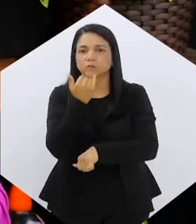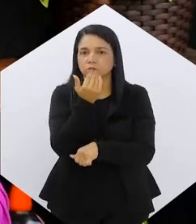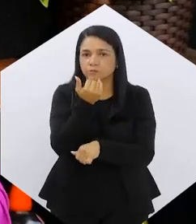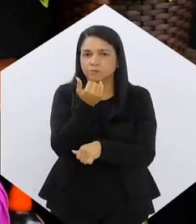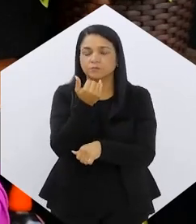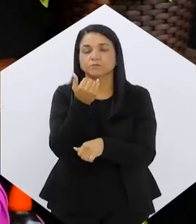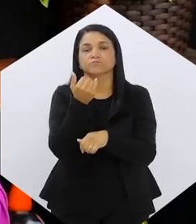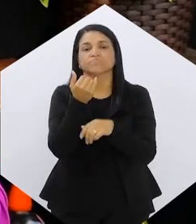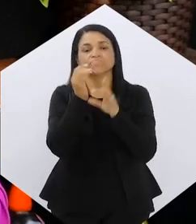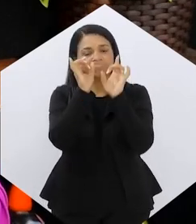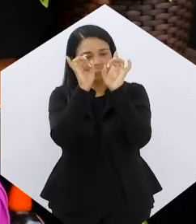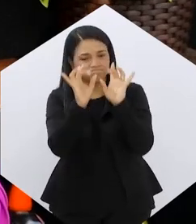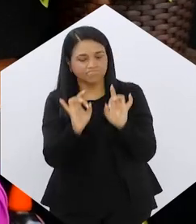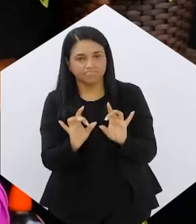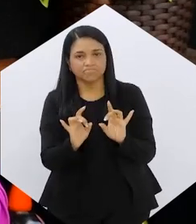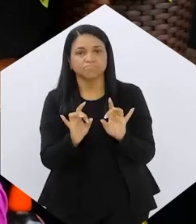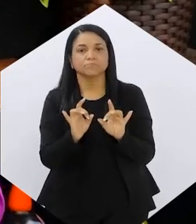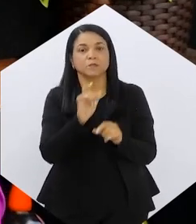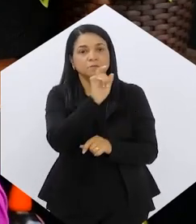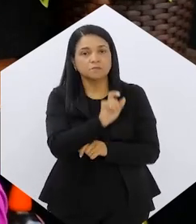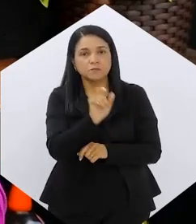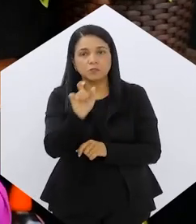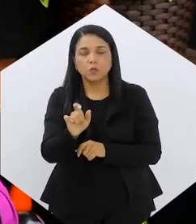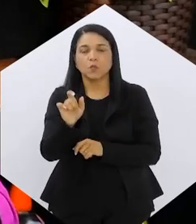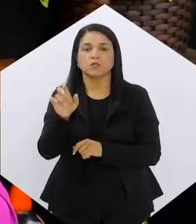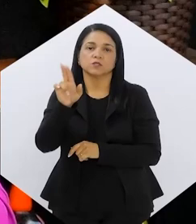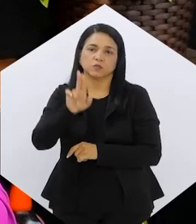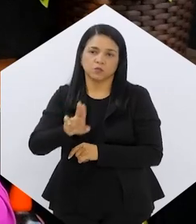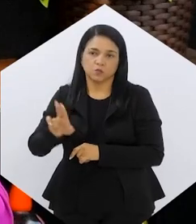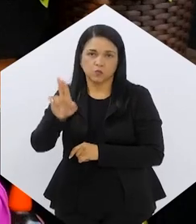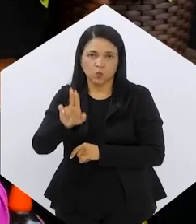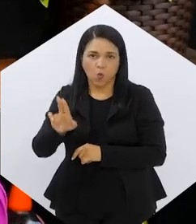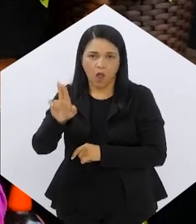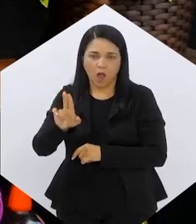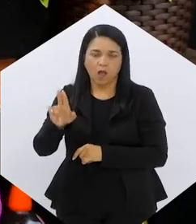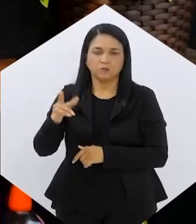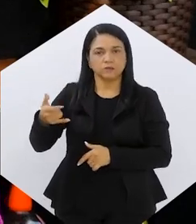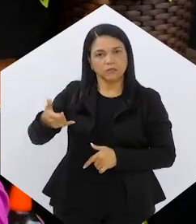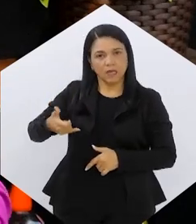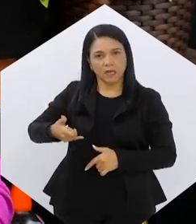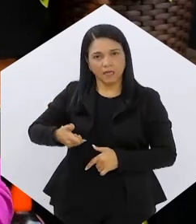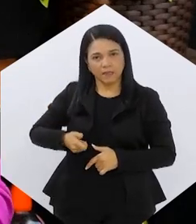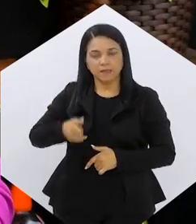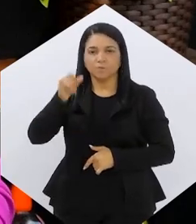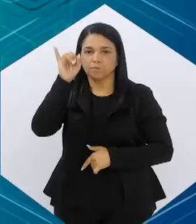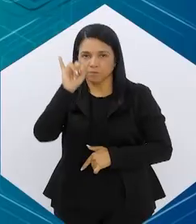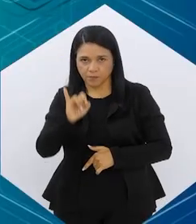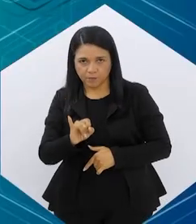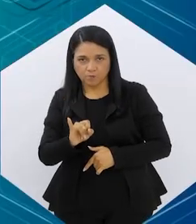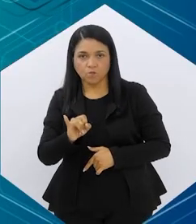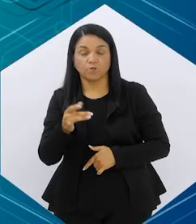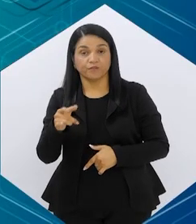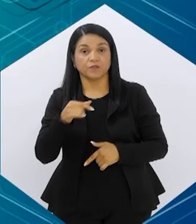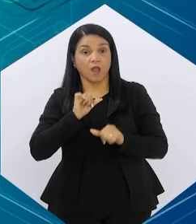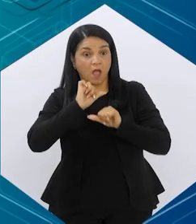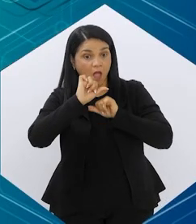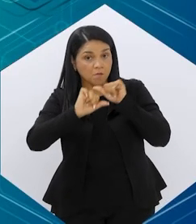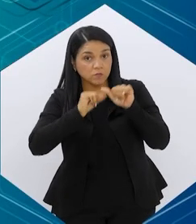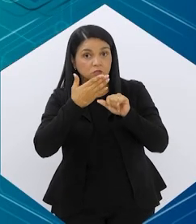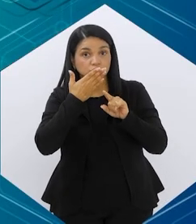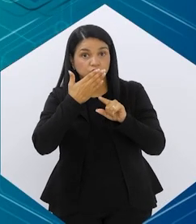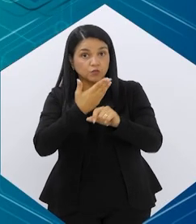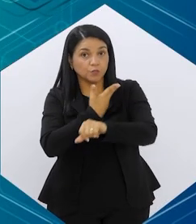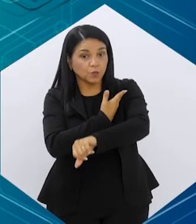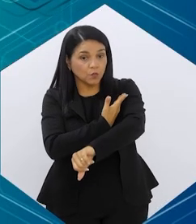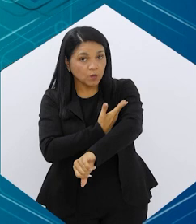alimentar, especificamente, para pacientes e usuários dessas canetas para emagrecer. Bom, a mudança do estilo